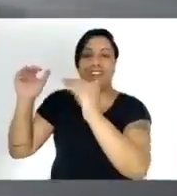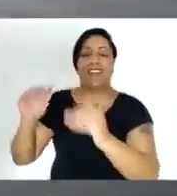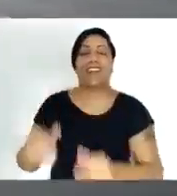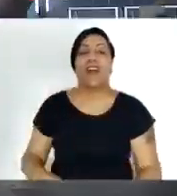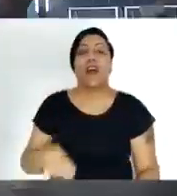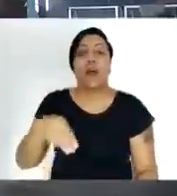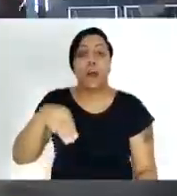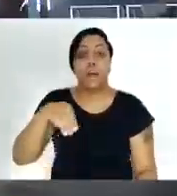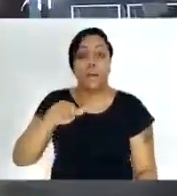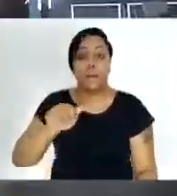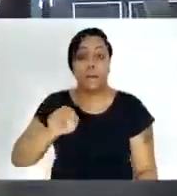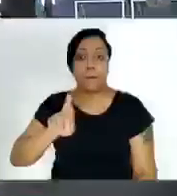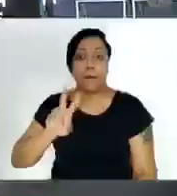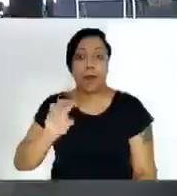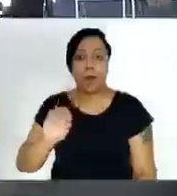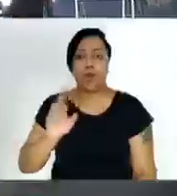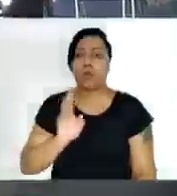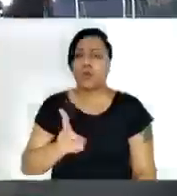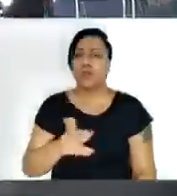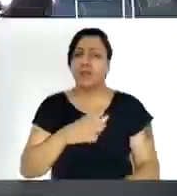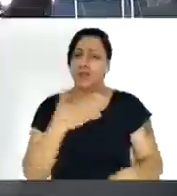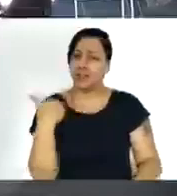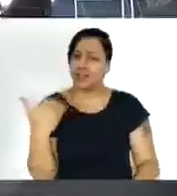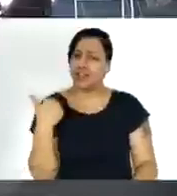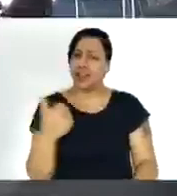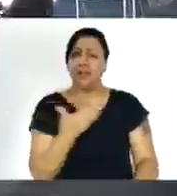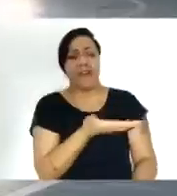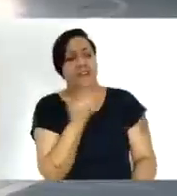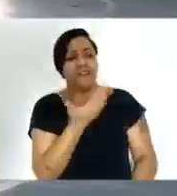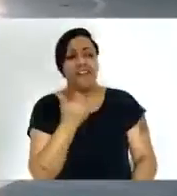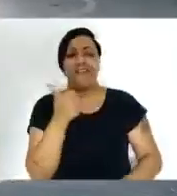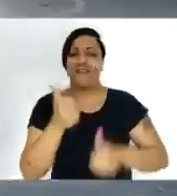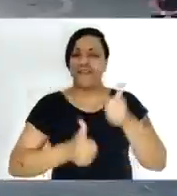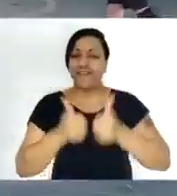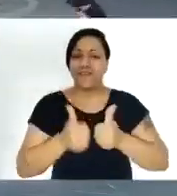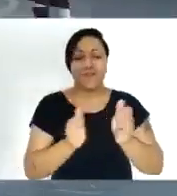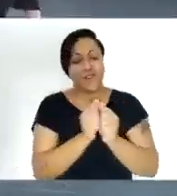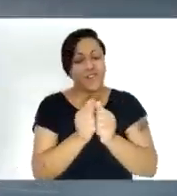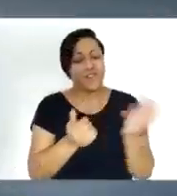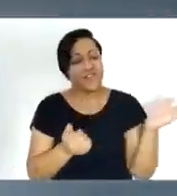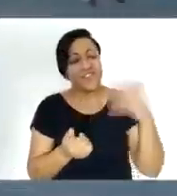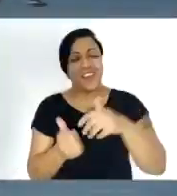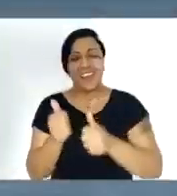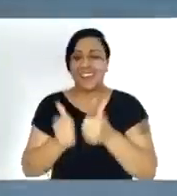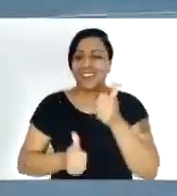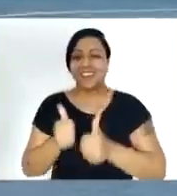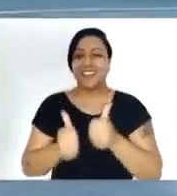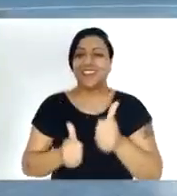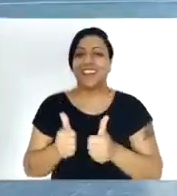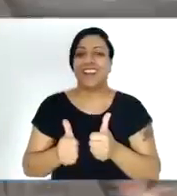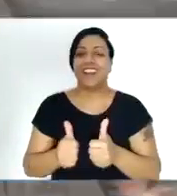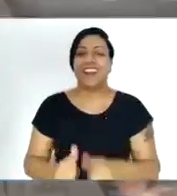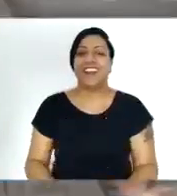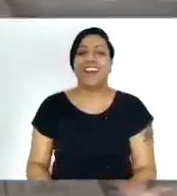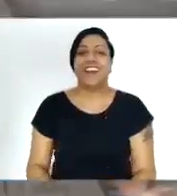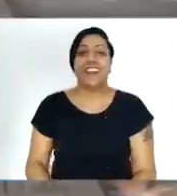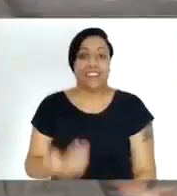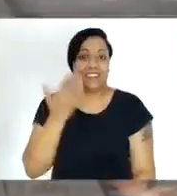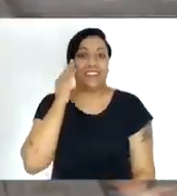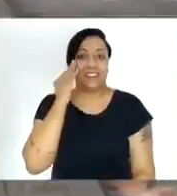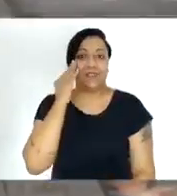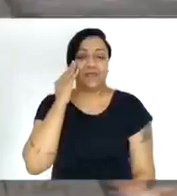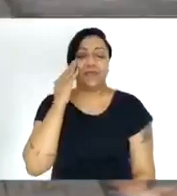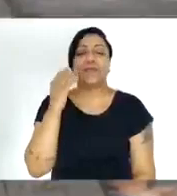ainda tem respeito com ele. O Mauro fala, o Arthur, vem aqui, choca, é, é, Sousat